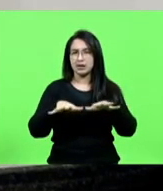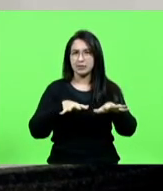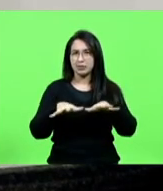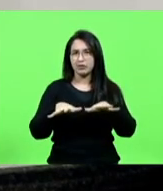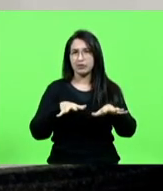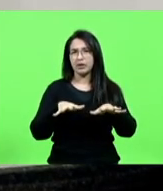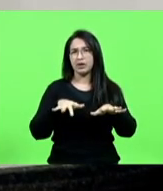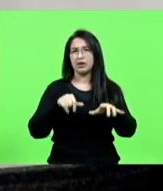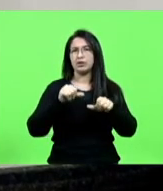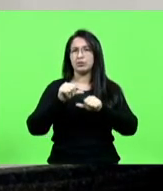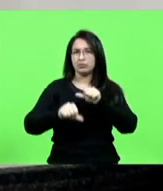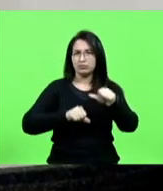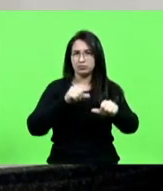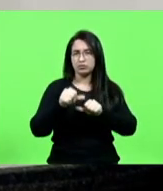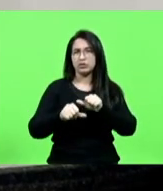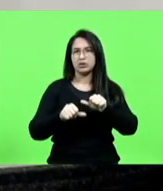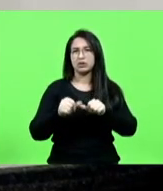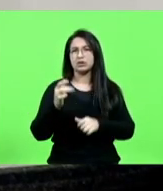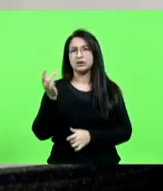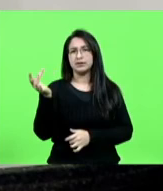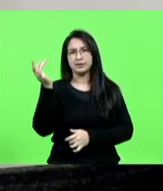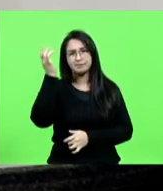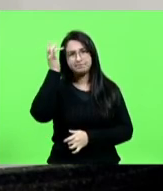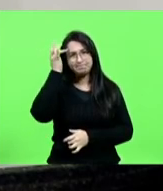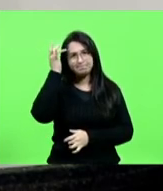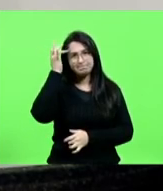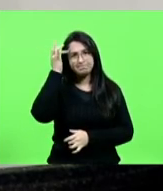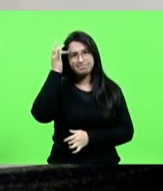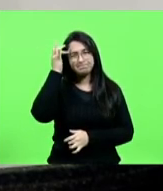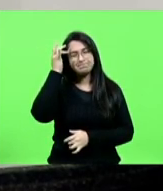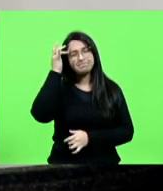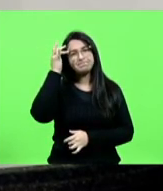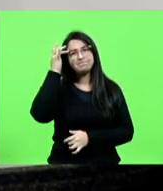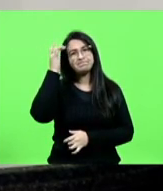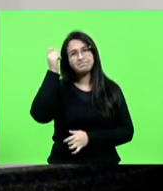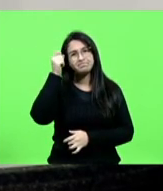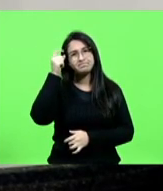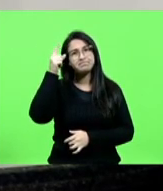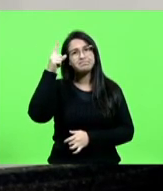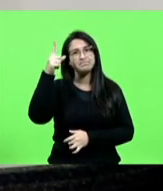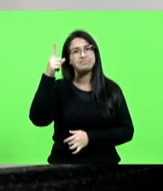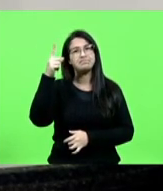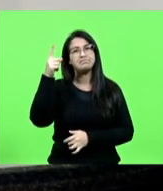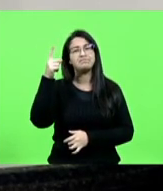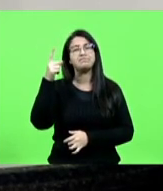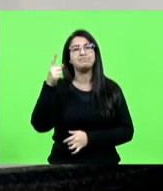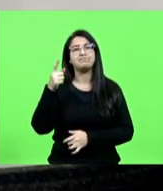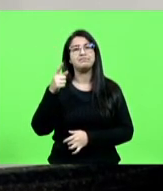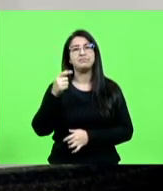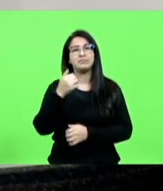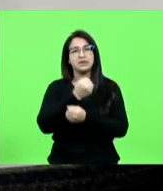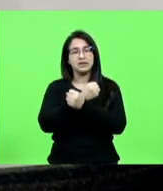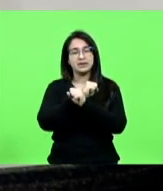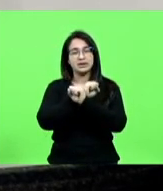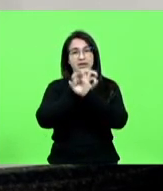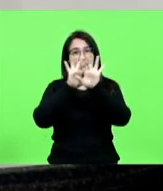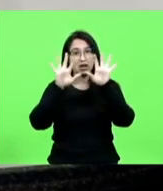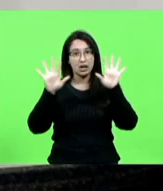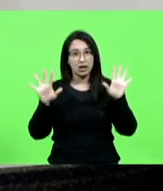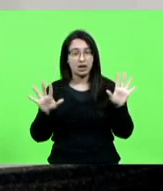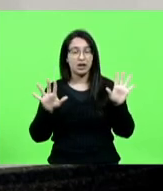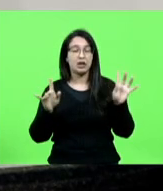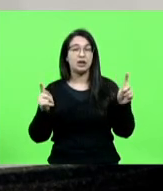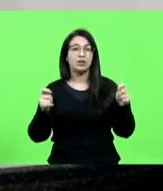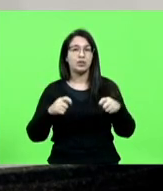transição com muita sabedoria muita maturidade e muita transparência e teremos o tempo